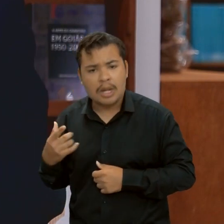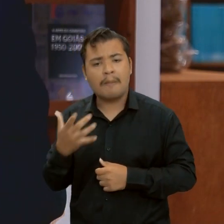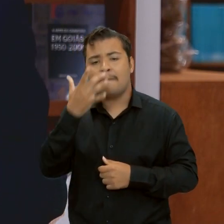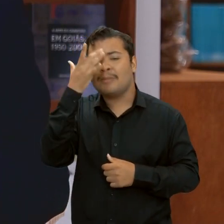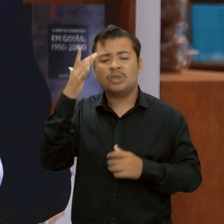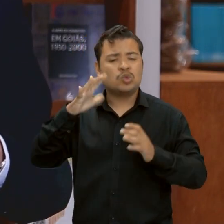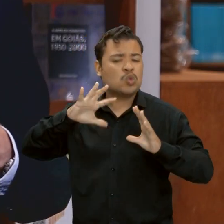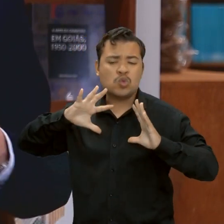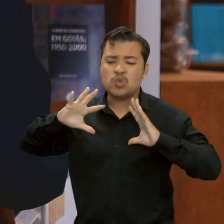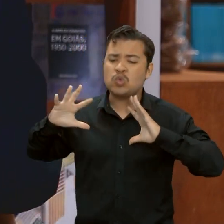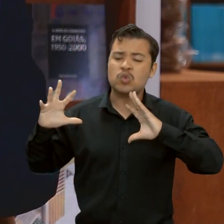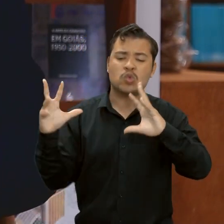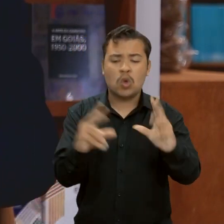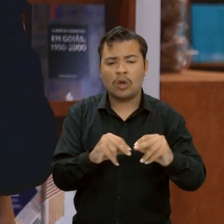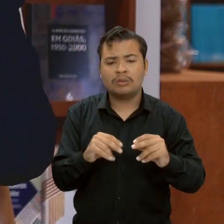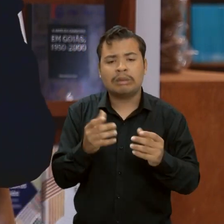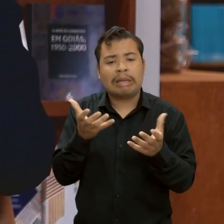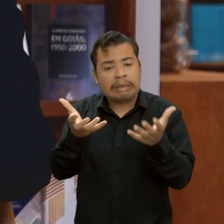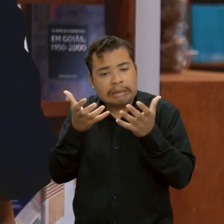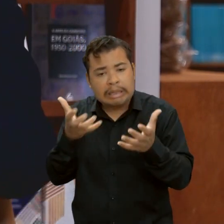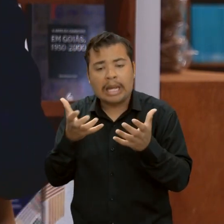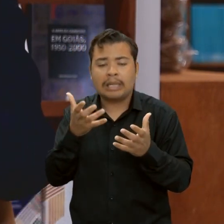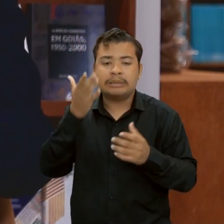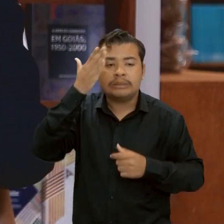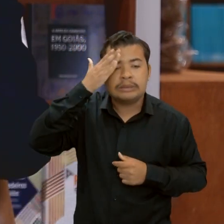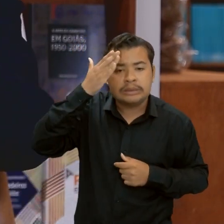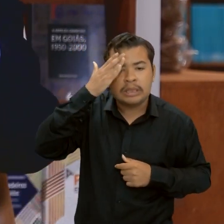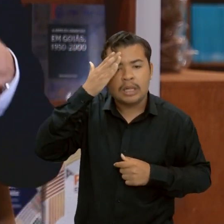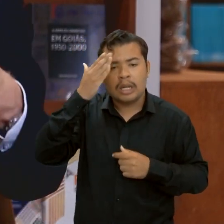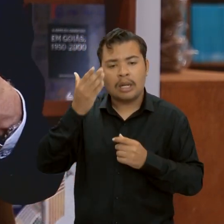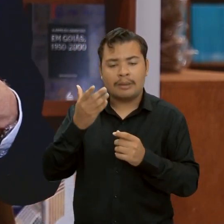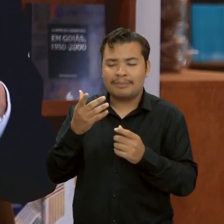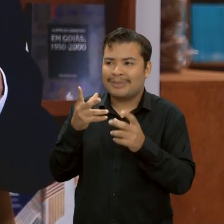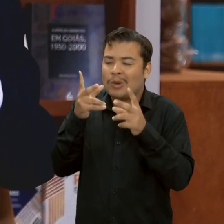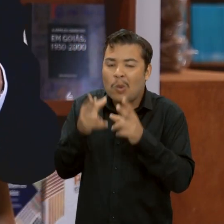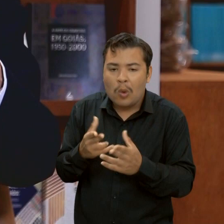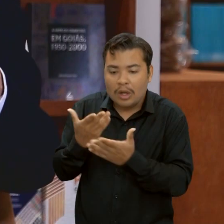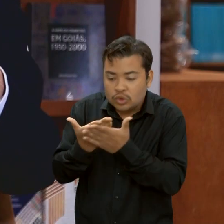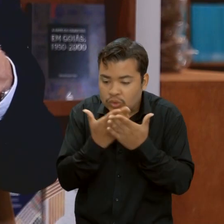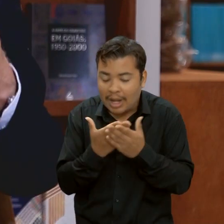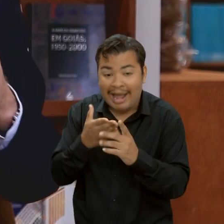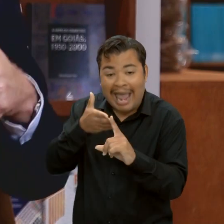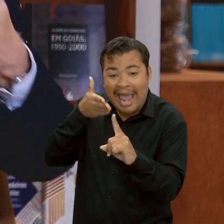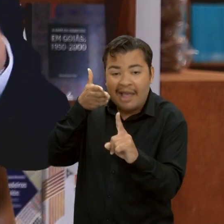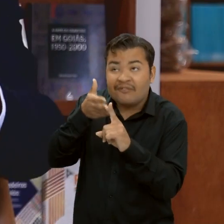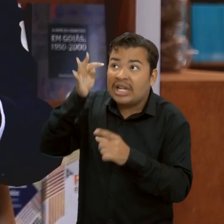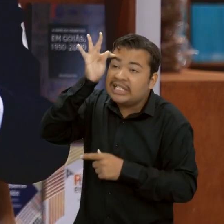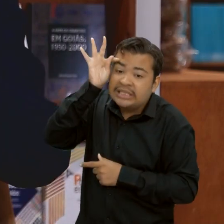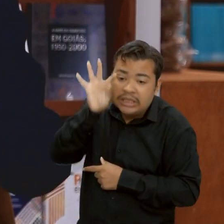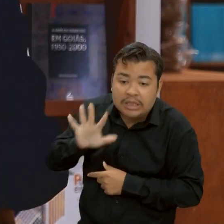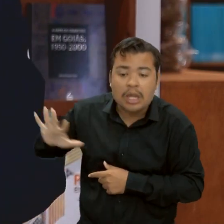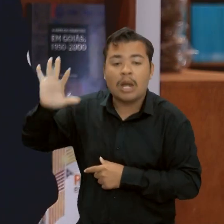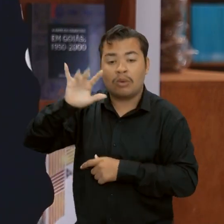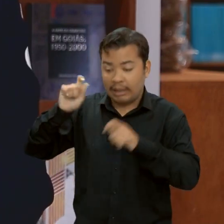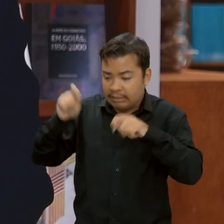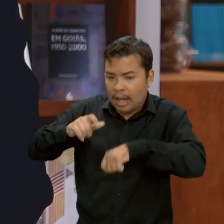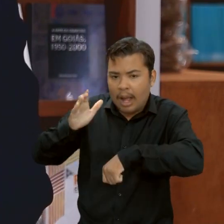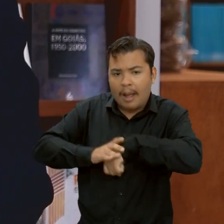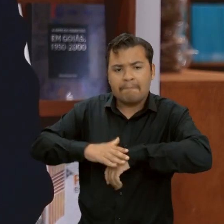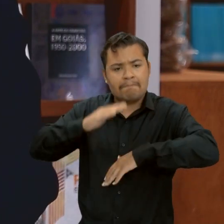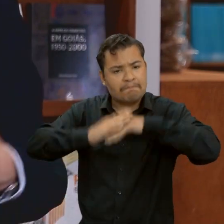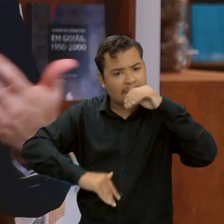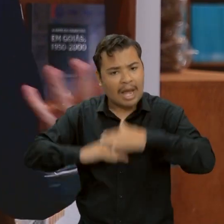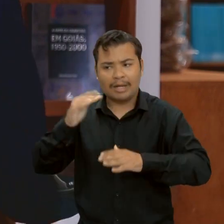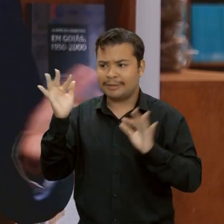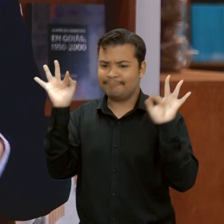que querem, de algum modo, encontrar uma referência teórica para que, na prática, possa ser feliz.